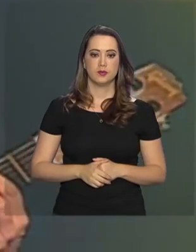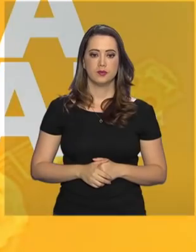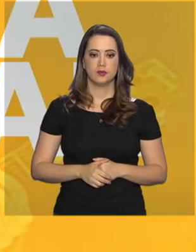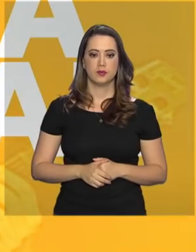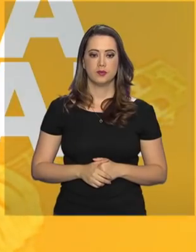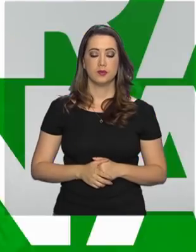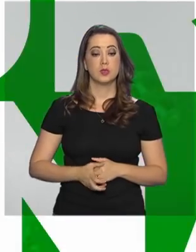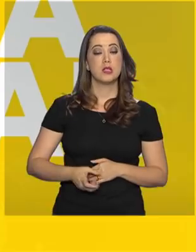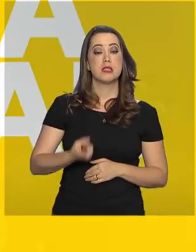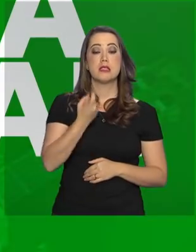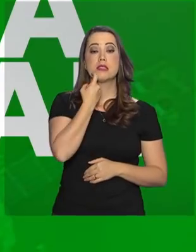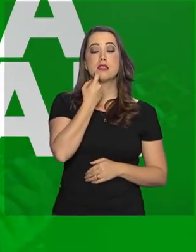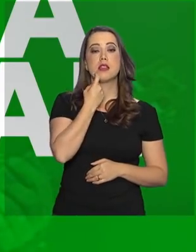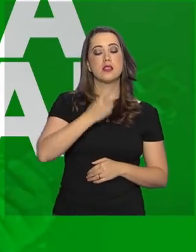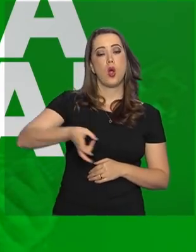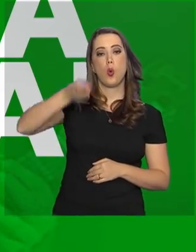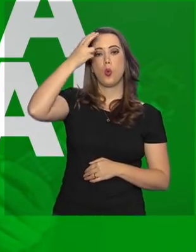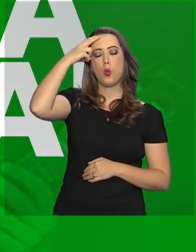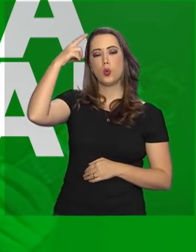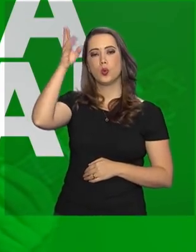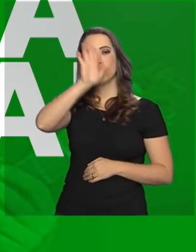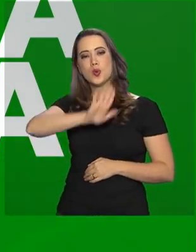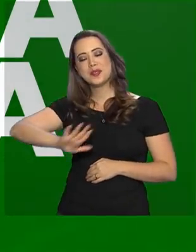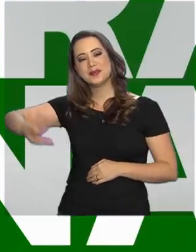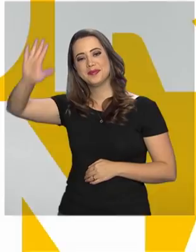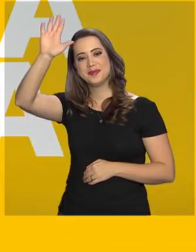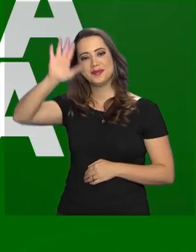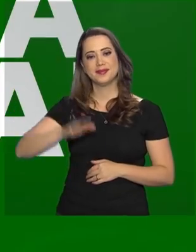Sexta, cultura nacional.